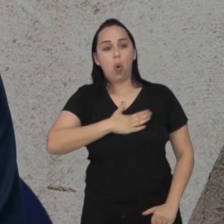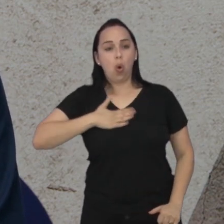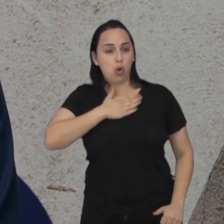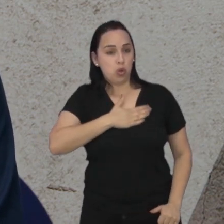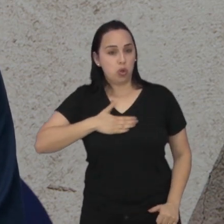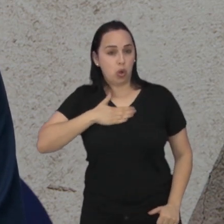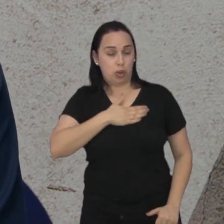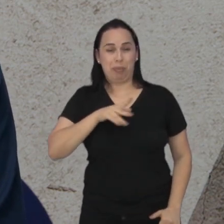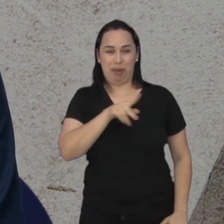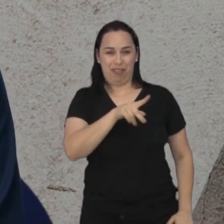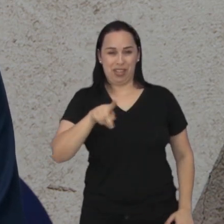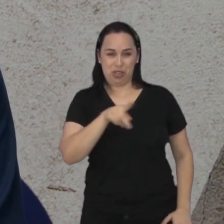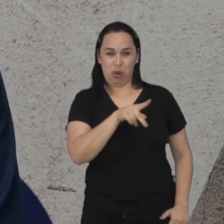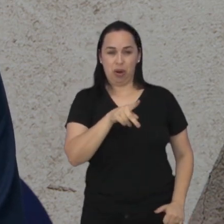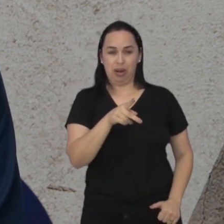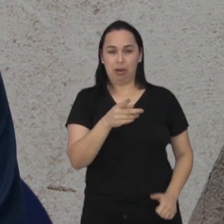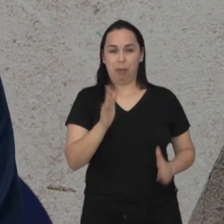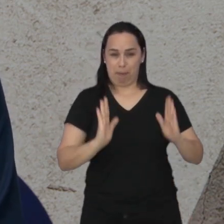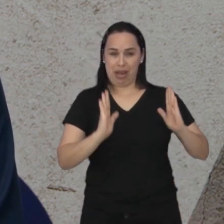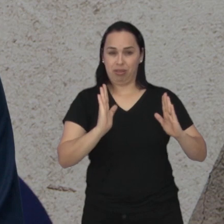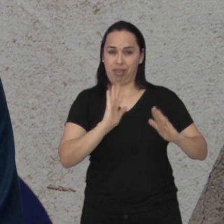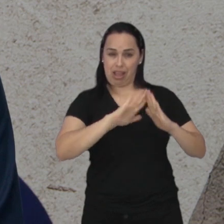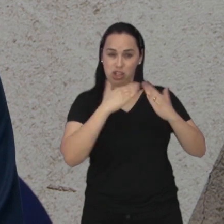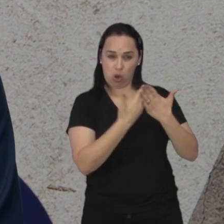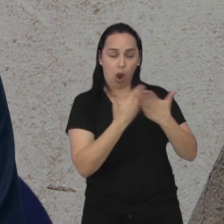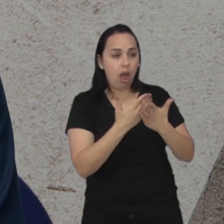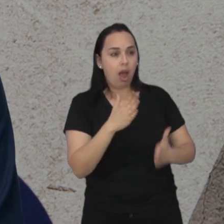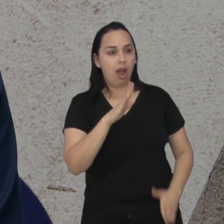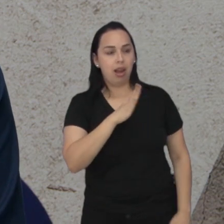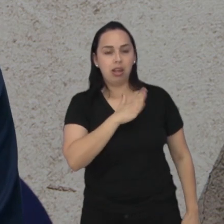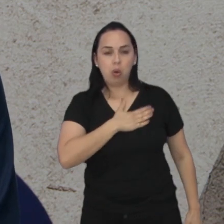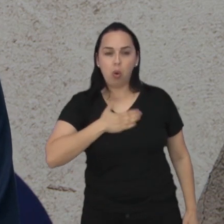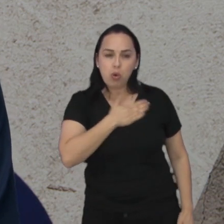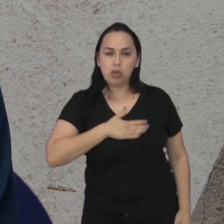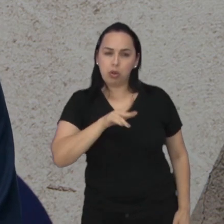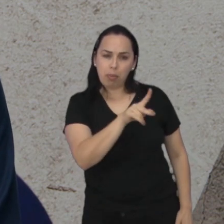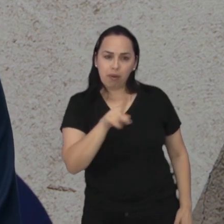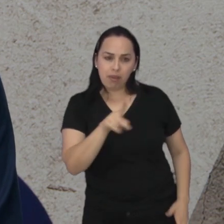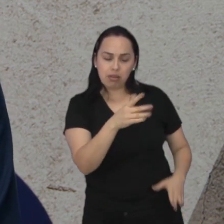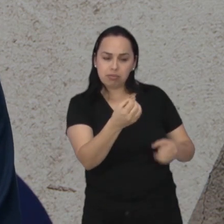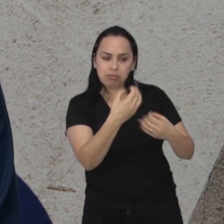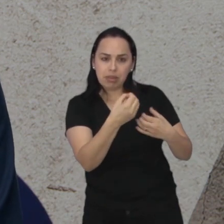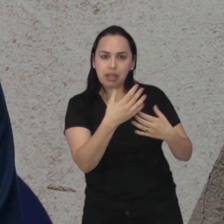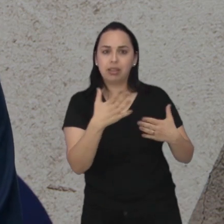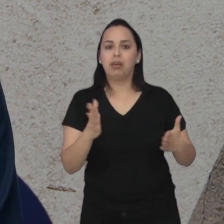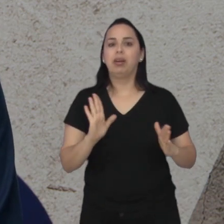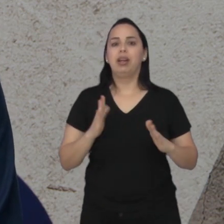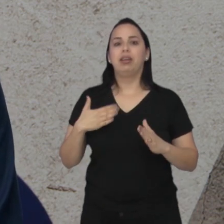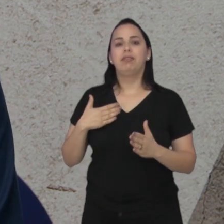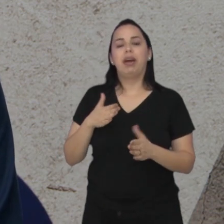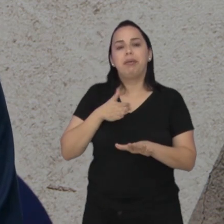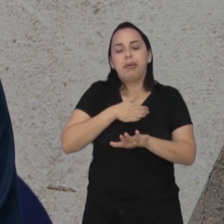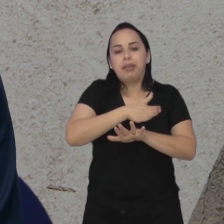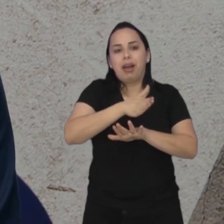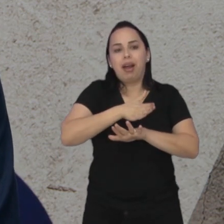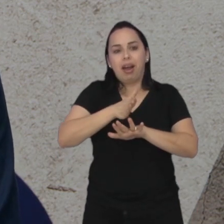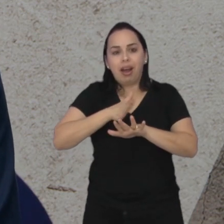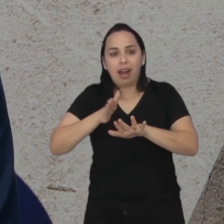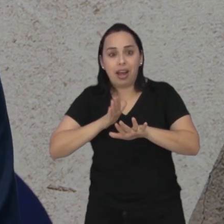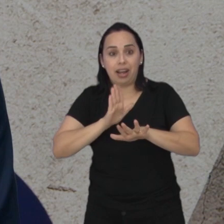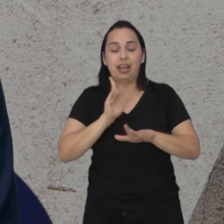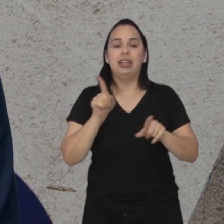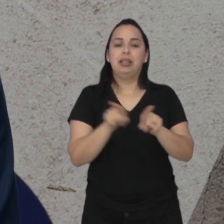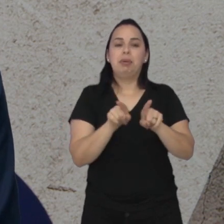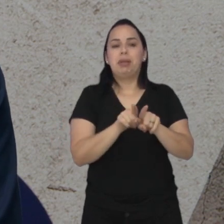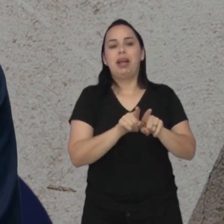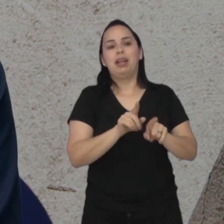do profissional lá da escola, o professor da educação física escolar, né? Então, ele vai seguir, mais ou menos, essas linhas de atuação. Ou ele vai para a